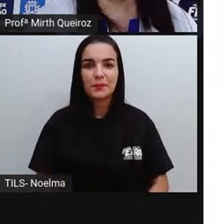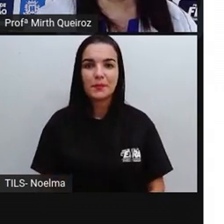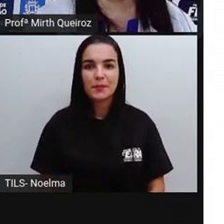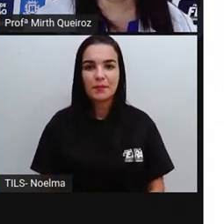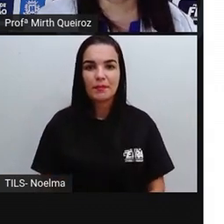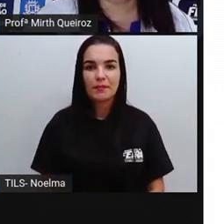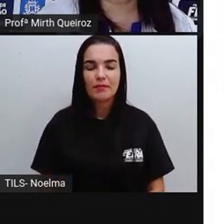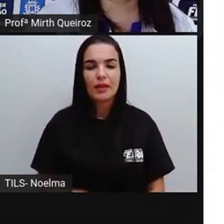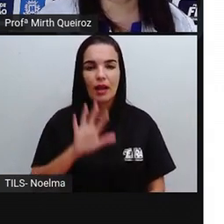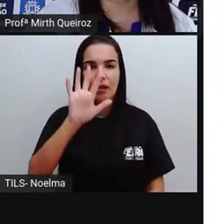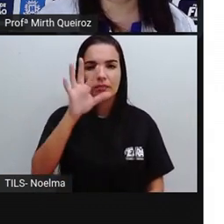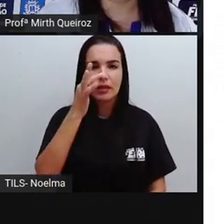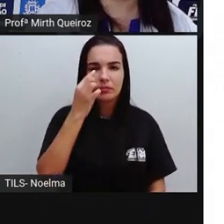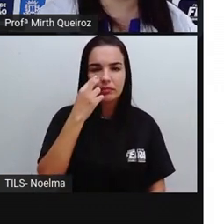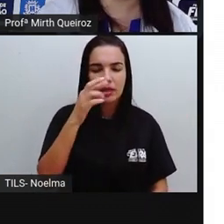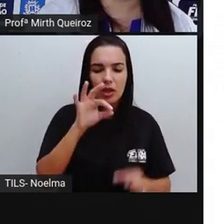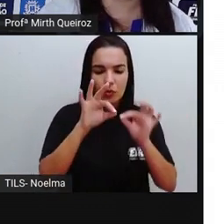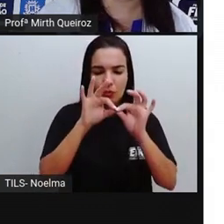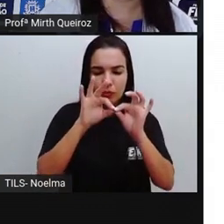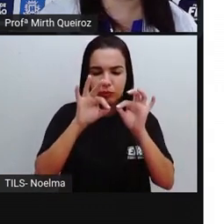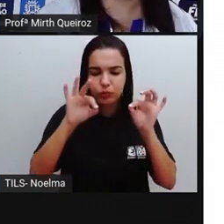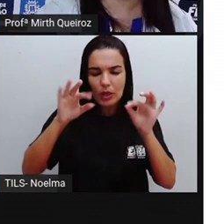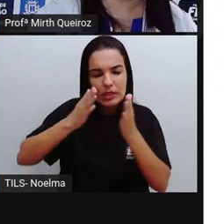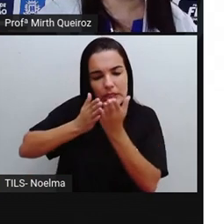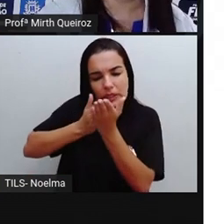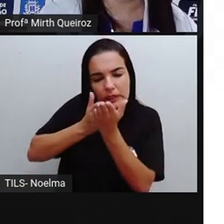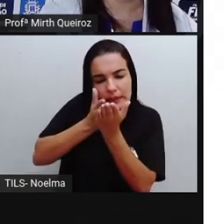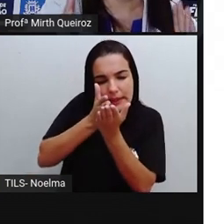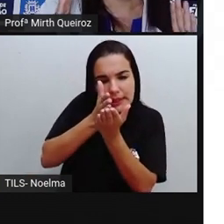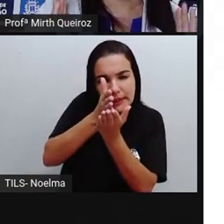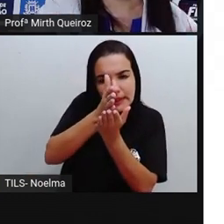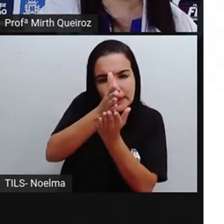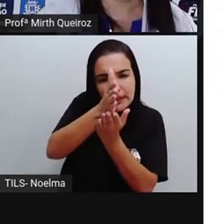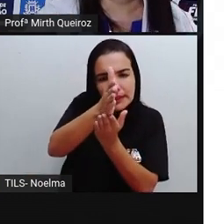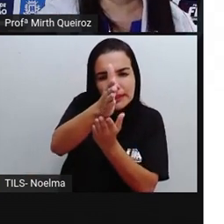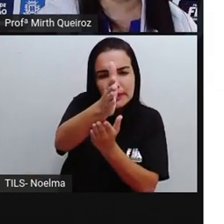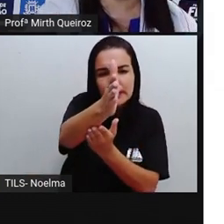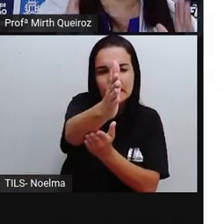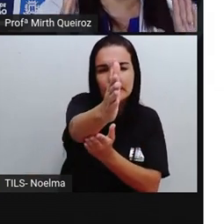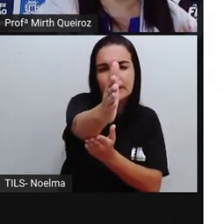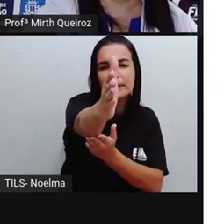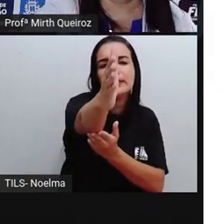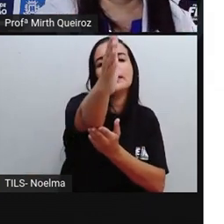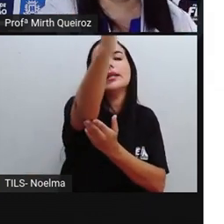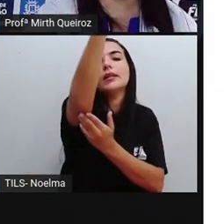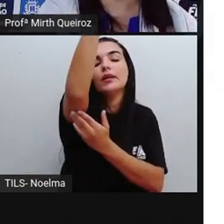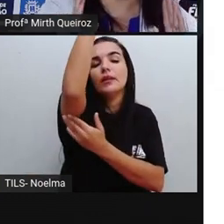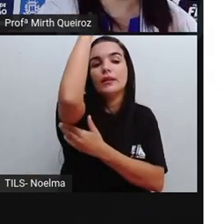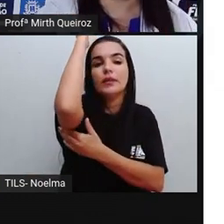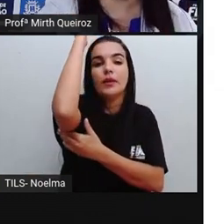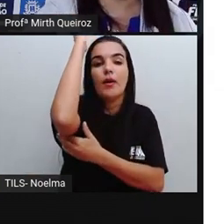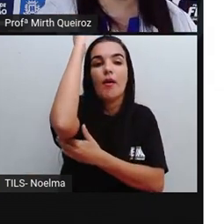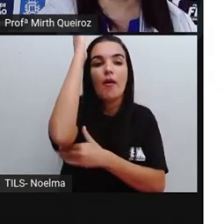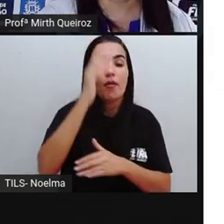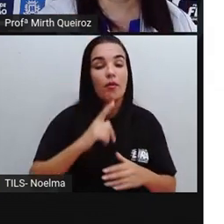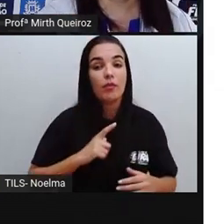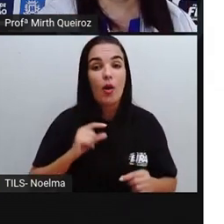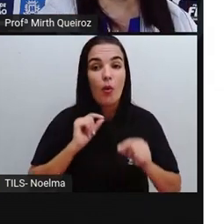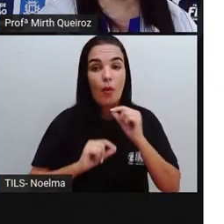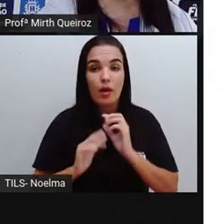Uma linha reta e vertical. Nós estamos vendo aqui linhas retas e verticais, né?